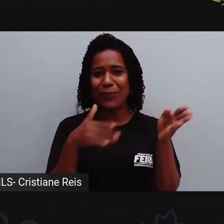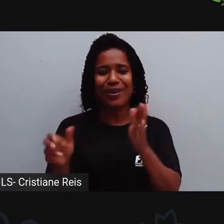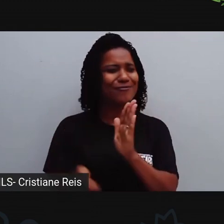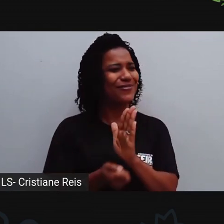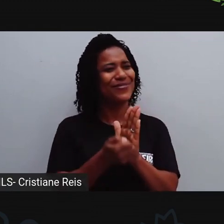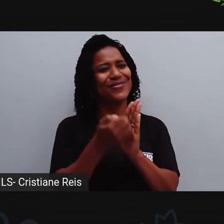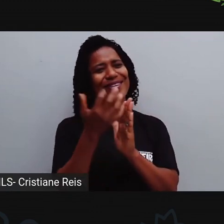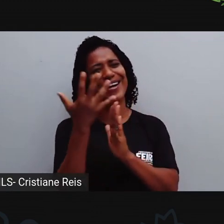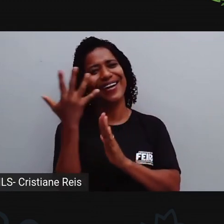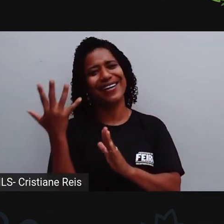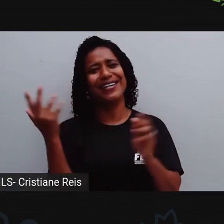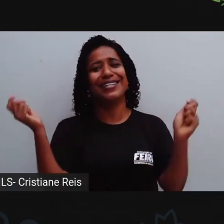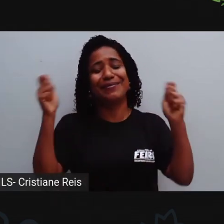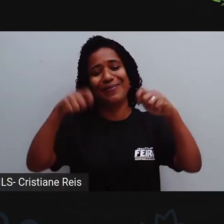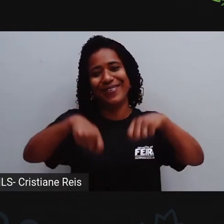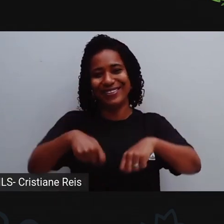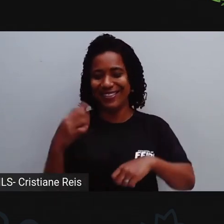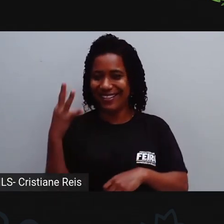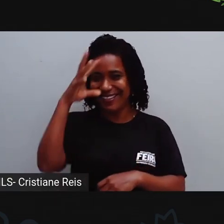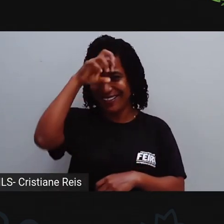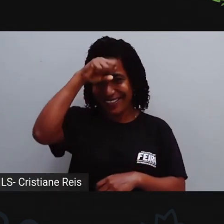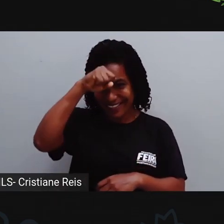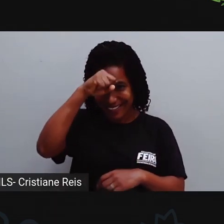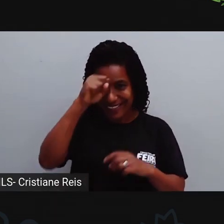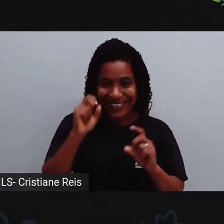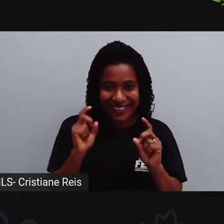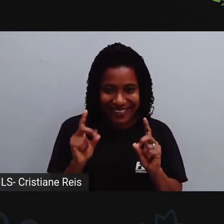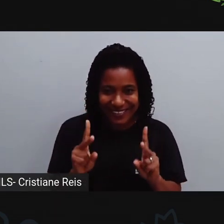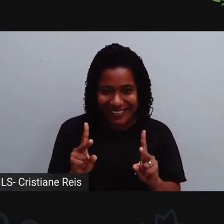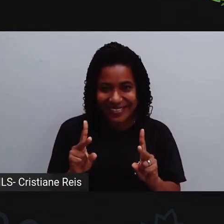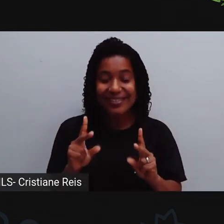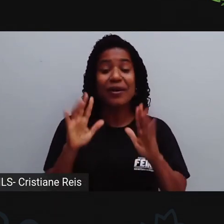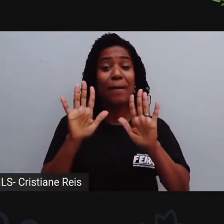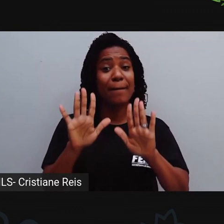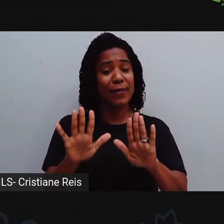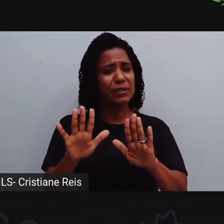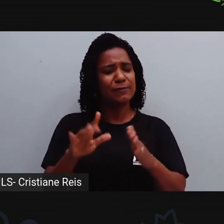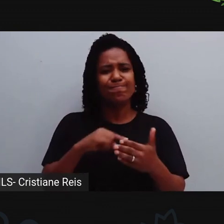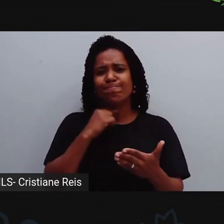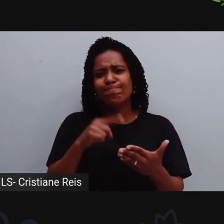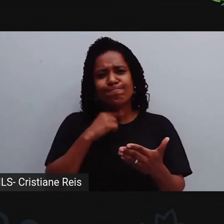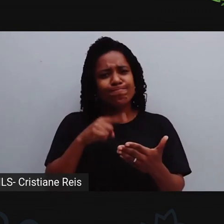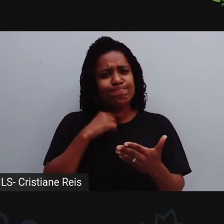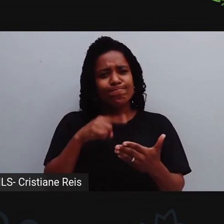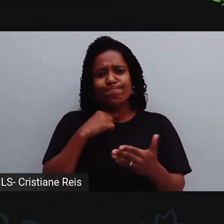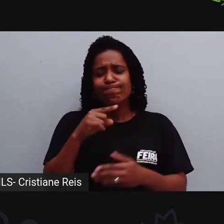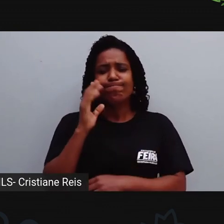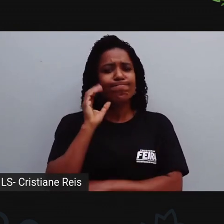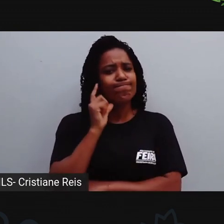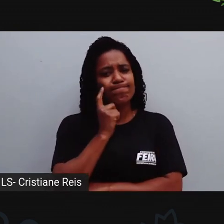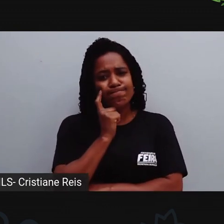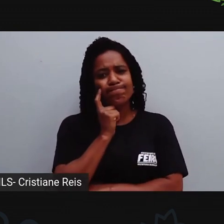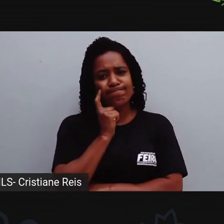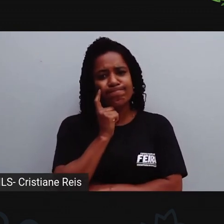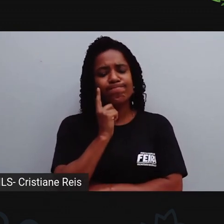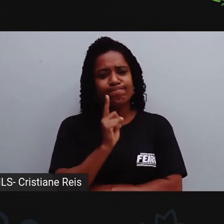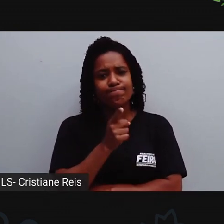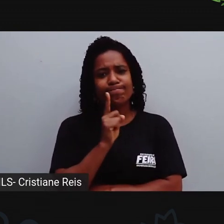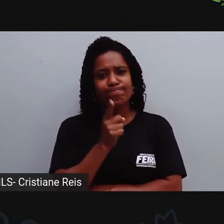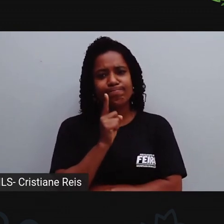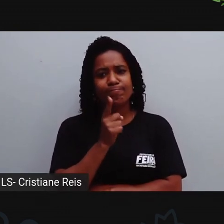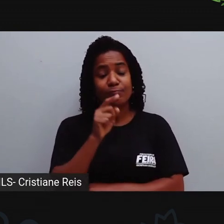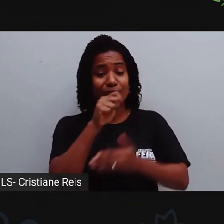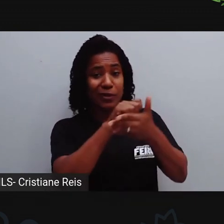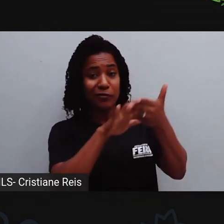até que vocês aprendam direitinho esse conteúdo. Mas, se mesmo assim, vocês sentirem dúvidas na realização de alguma atividade